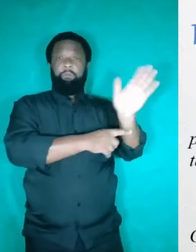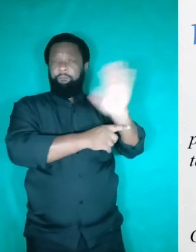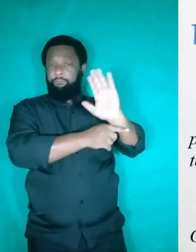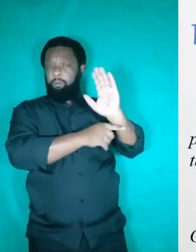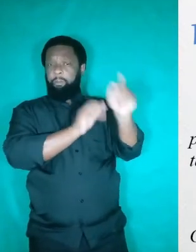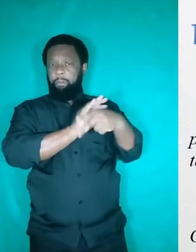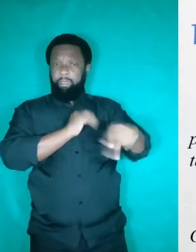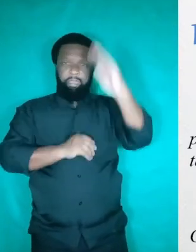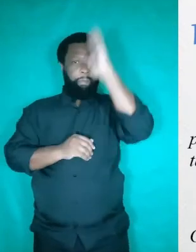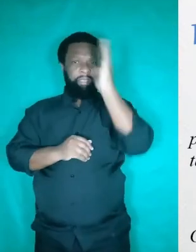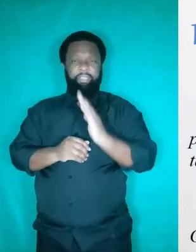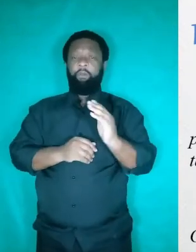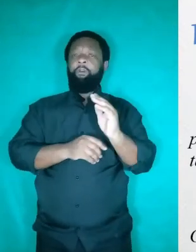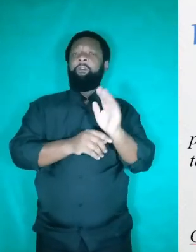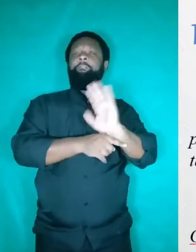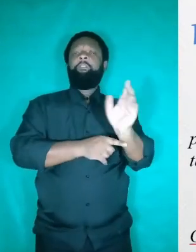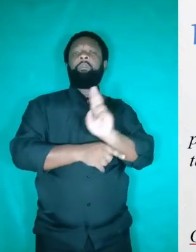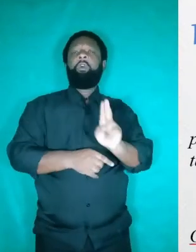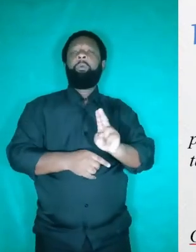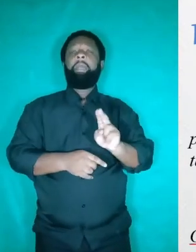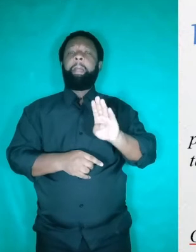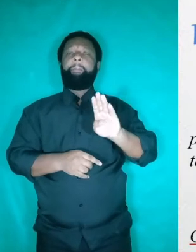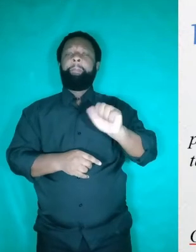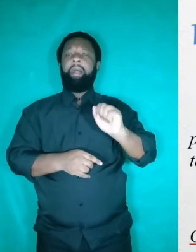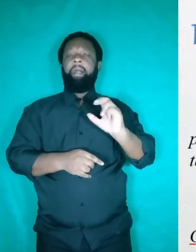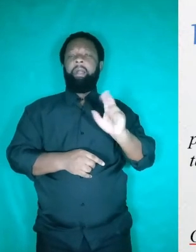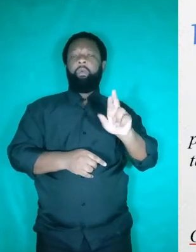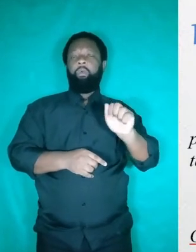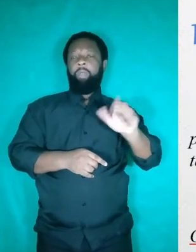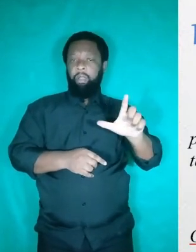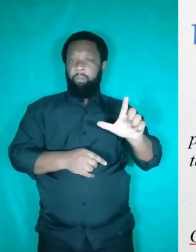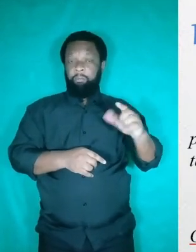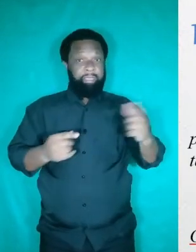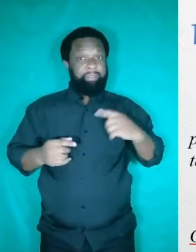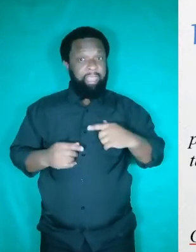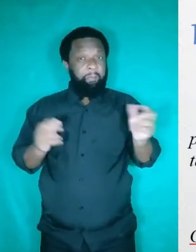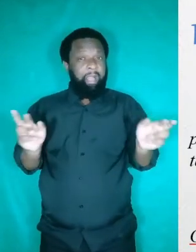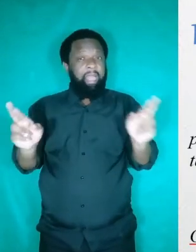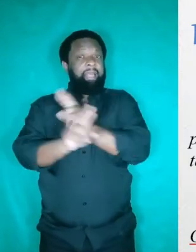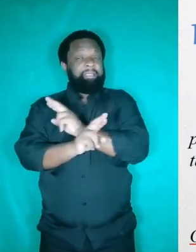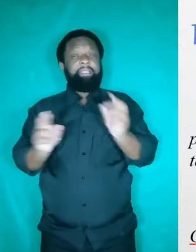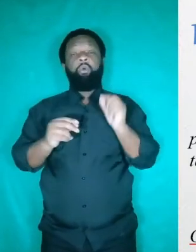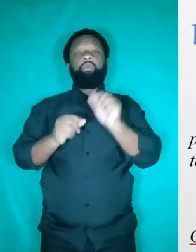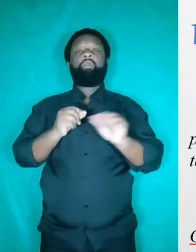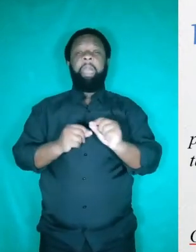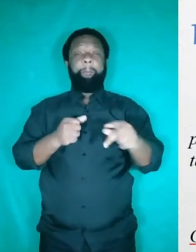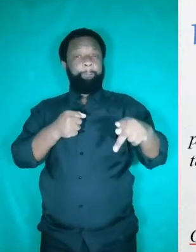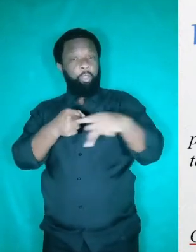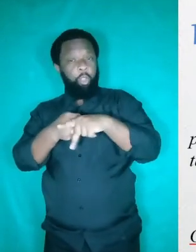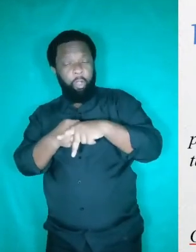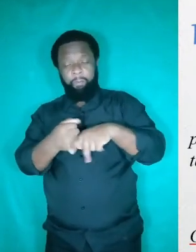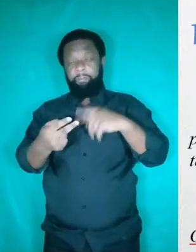Nesse caso aqui, a coesão referencial foi estabelecida com o uso de um pronome e de um advérbio. São formas